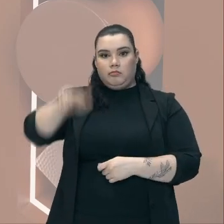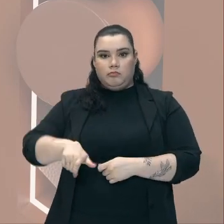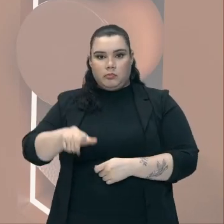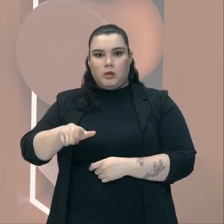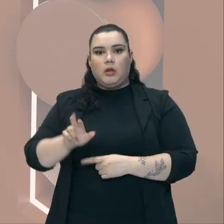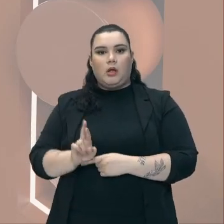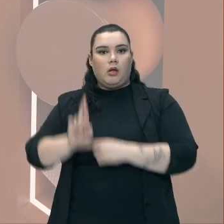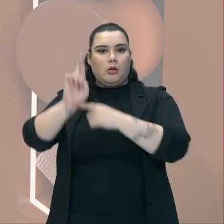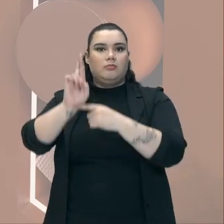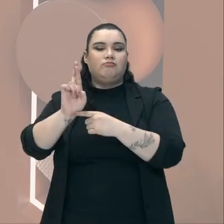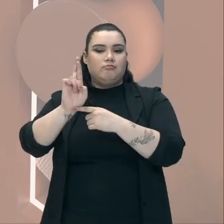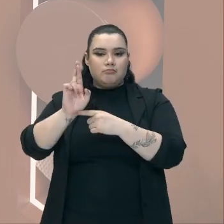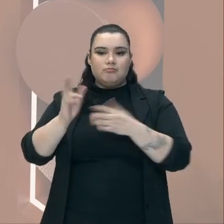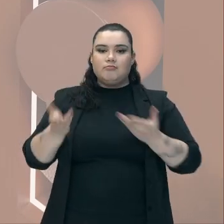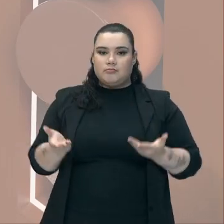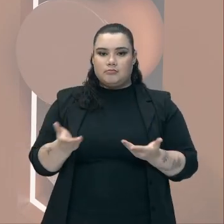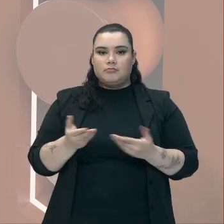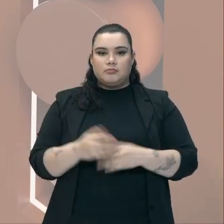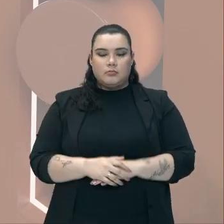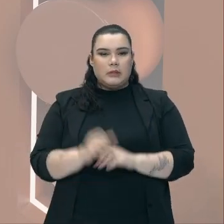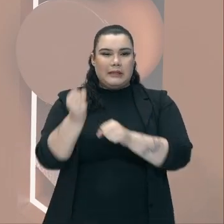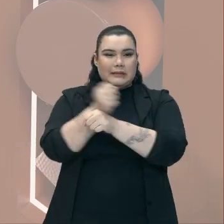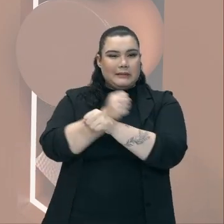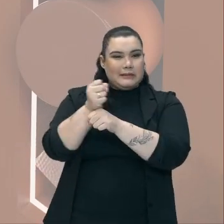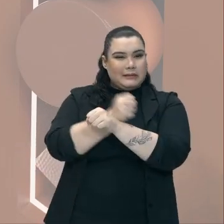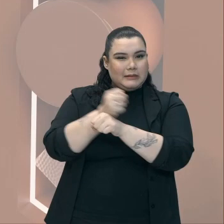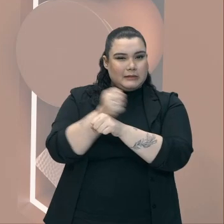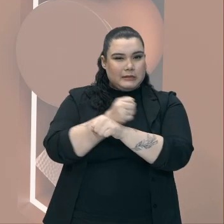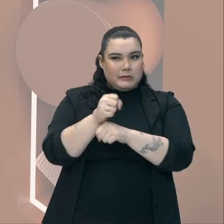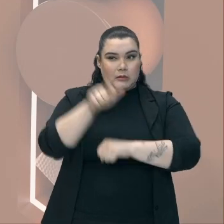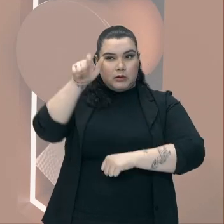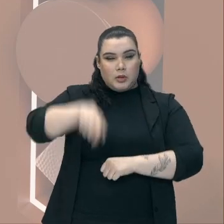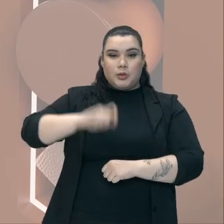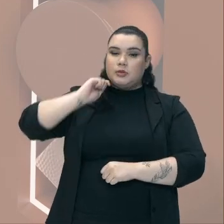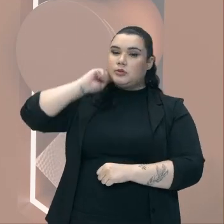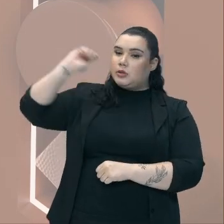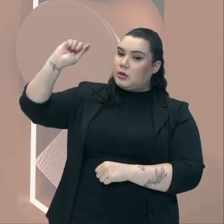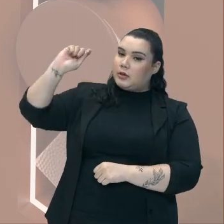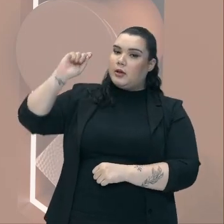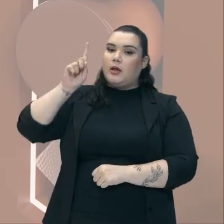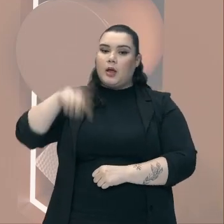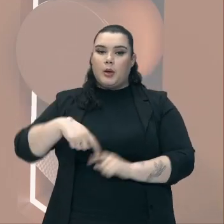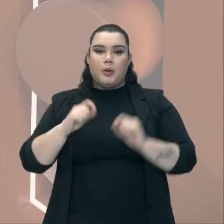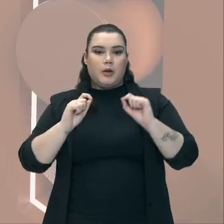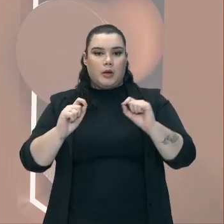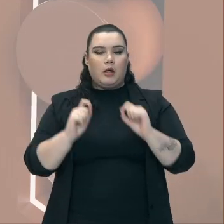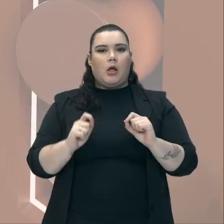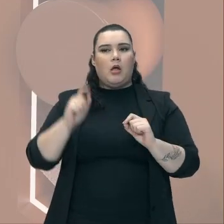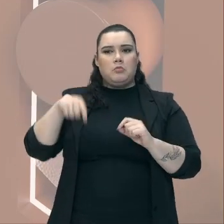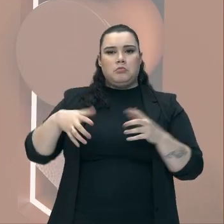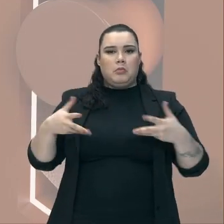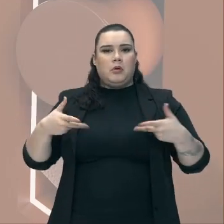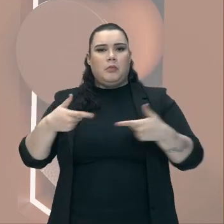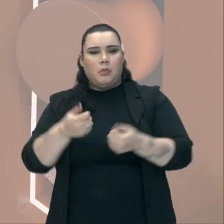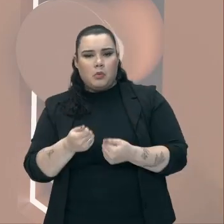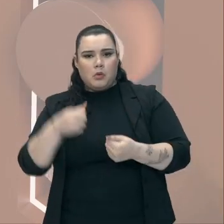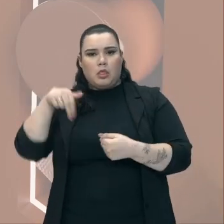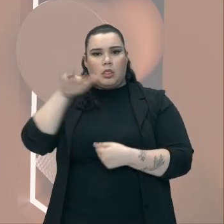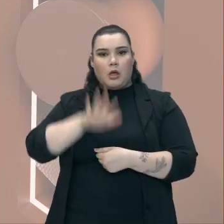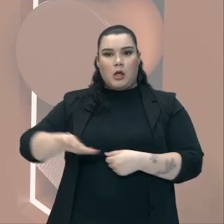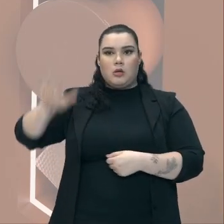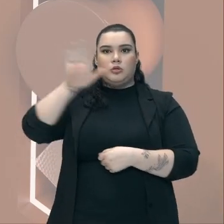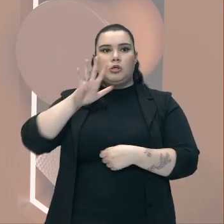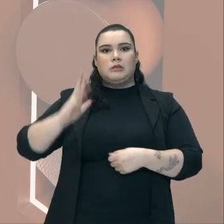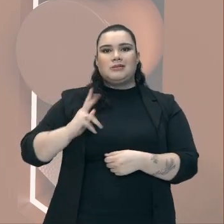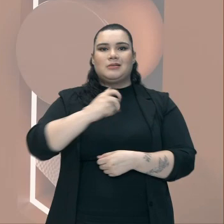servir de exemplo Durante muitos anos A figura do Tiradentes Foi tratada Como se fosse Um herói nacional Um herói da